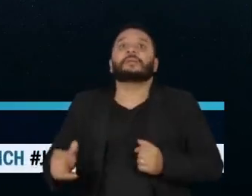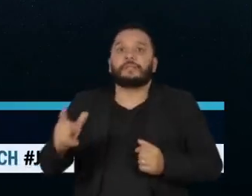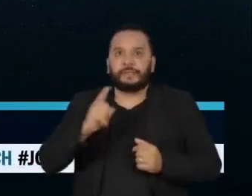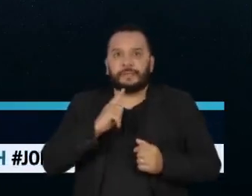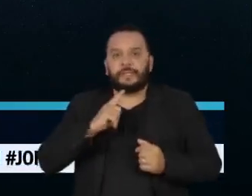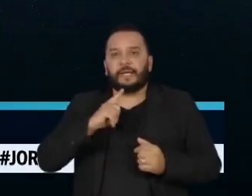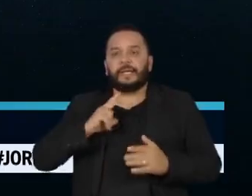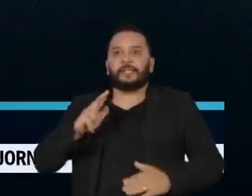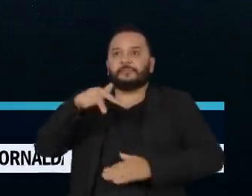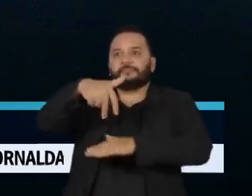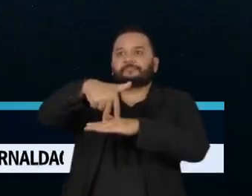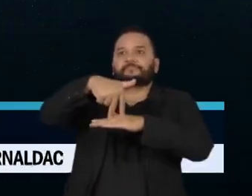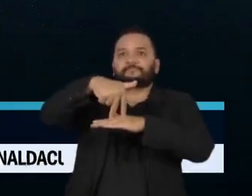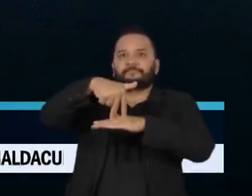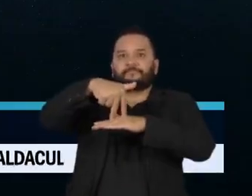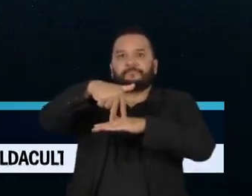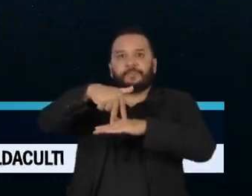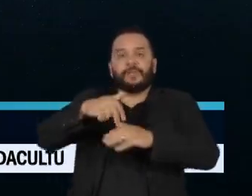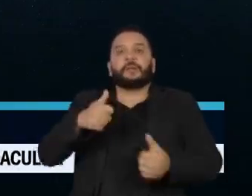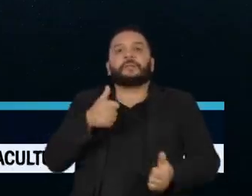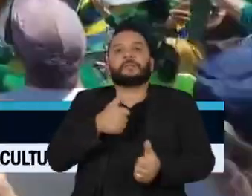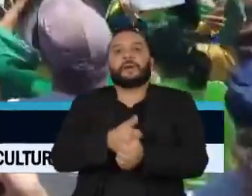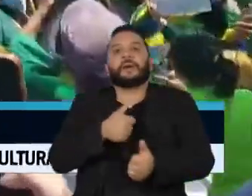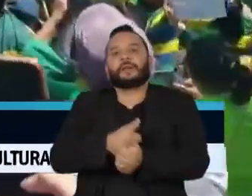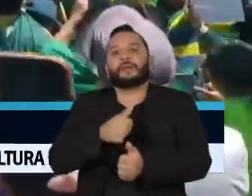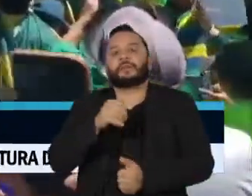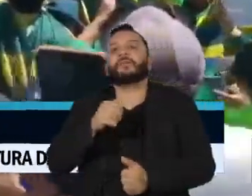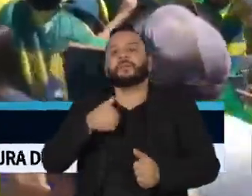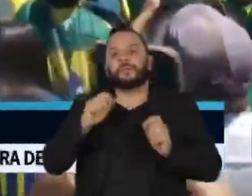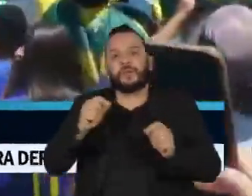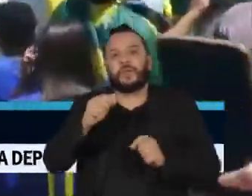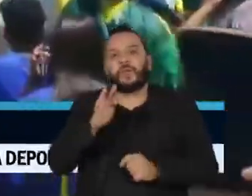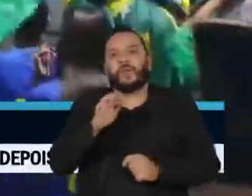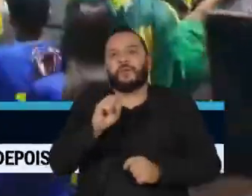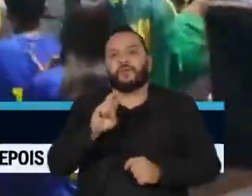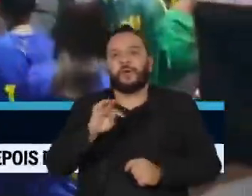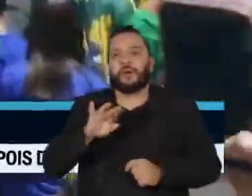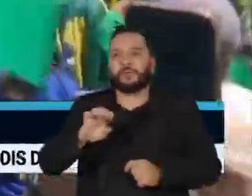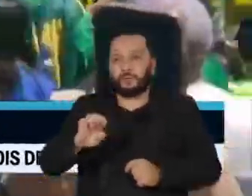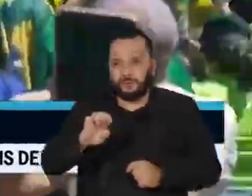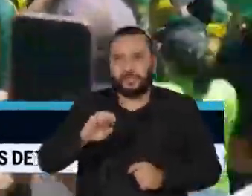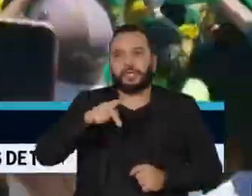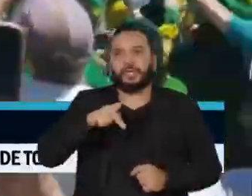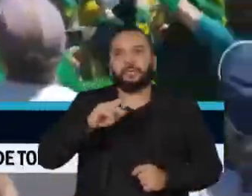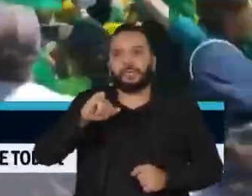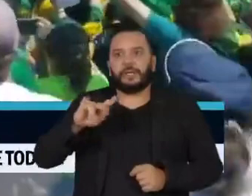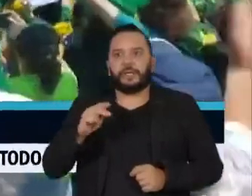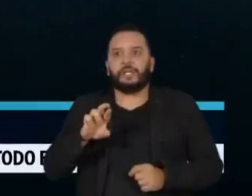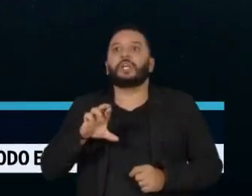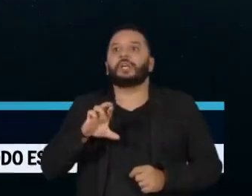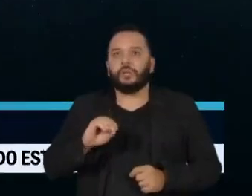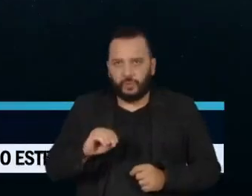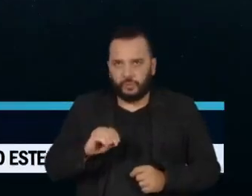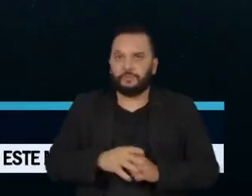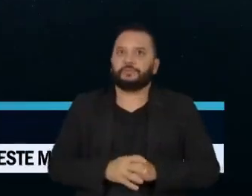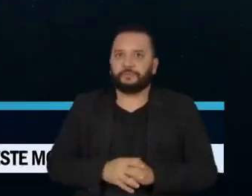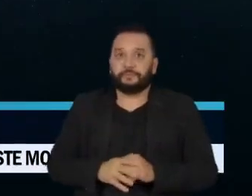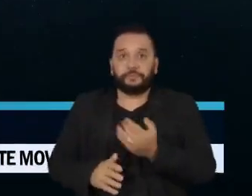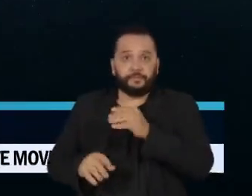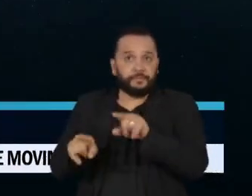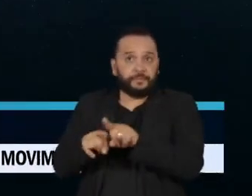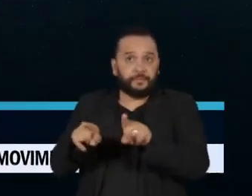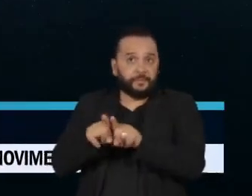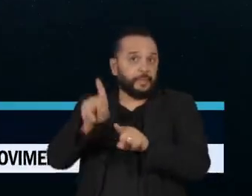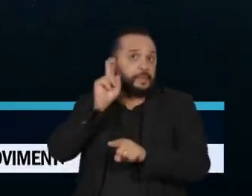um palco nas proximidades do Forte do Pinheirinho. Forças armadas, soltem o Brasil! Nos Estados